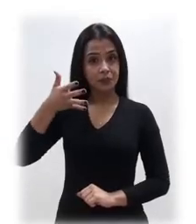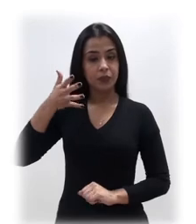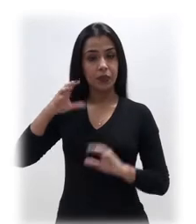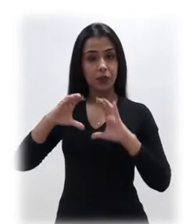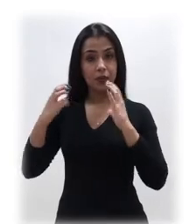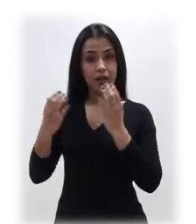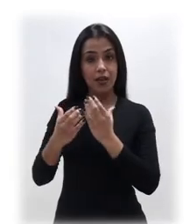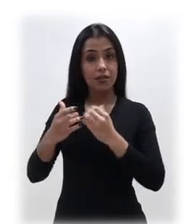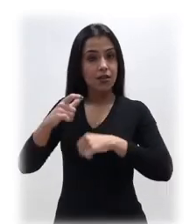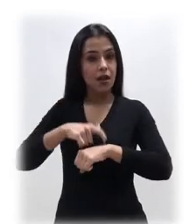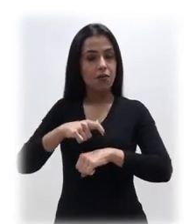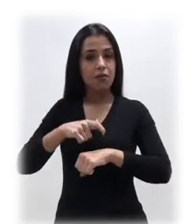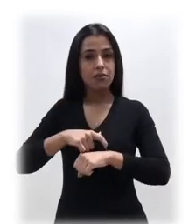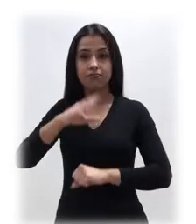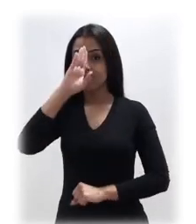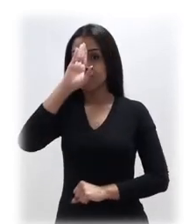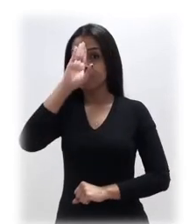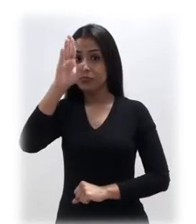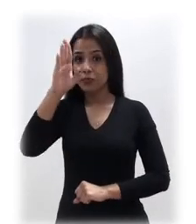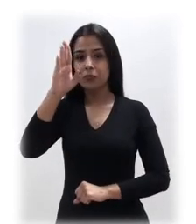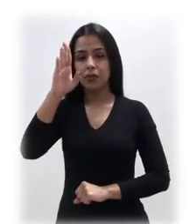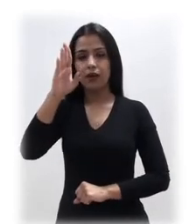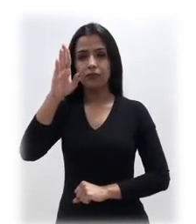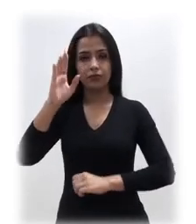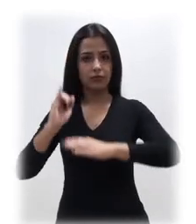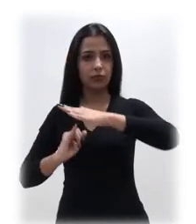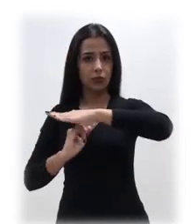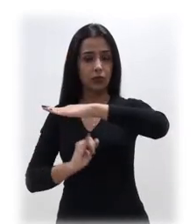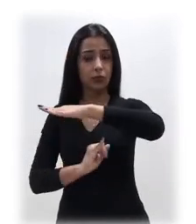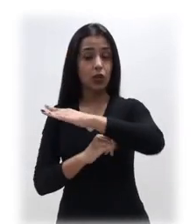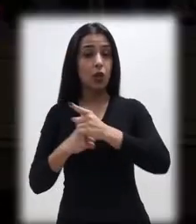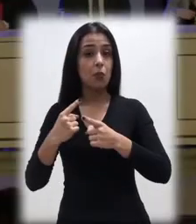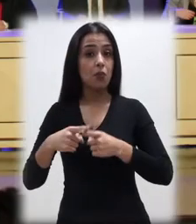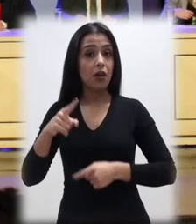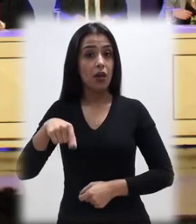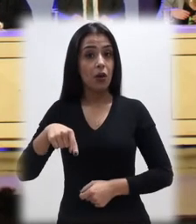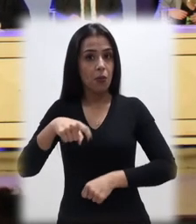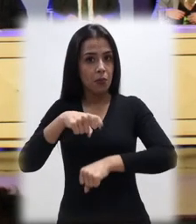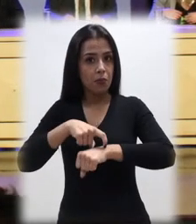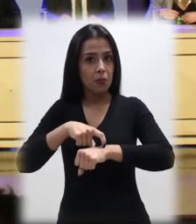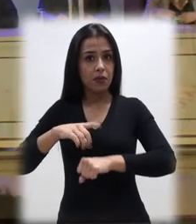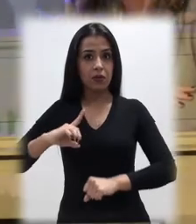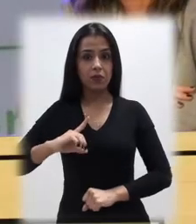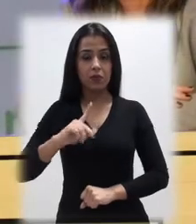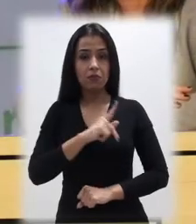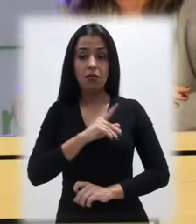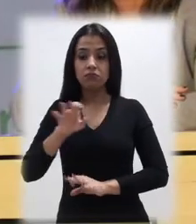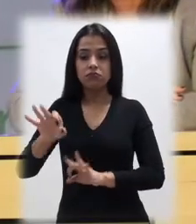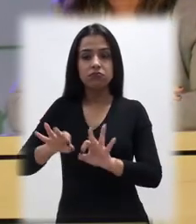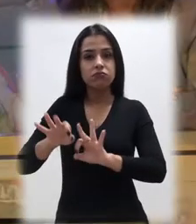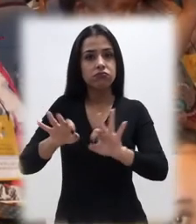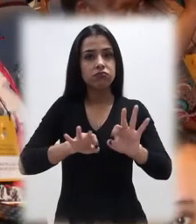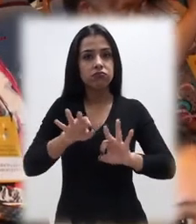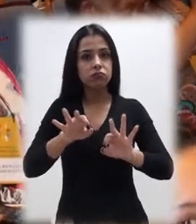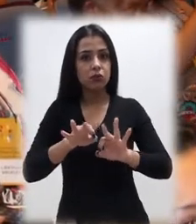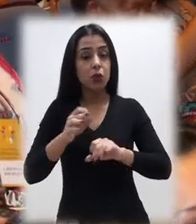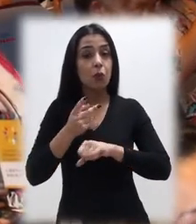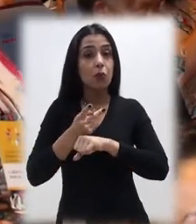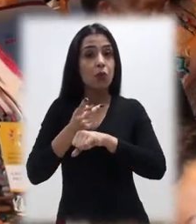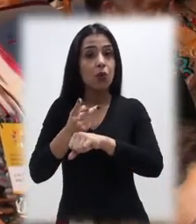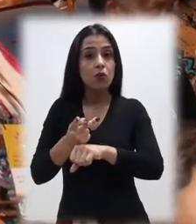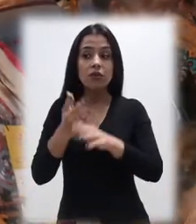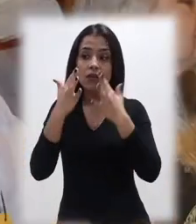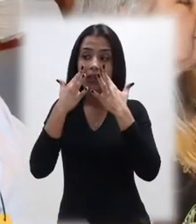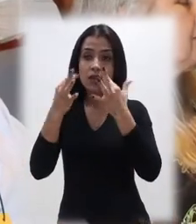conferências são os momentos mais valiosos para a instituição, pois é um momento em que a Defensoria Pública do Estado, de maneira organizada e de maneira